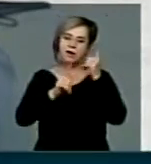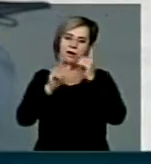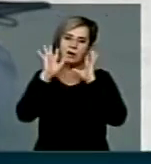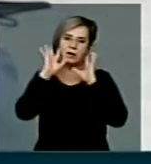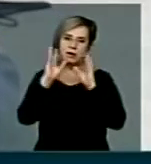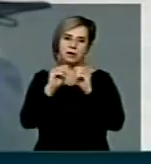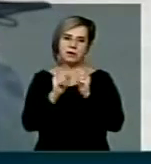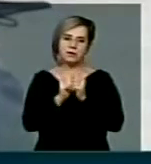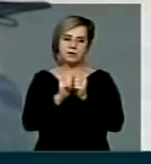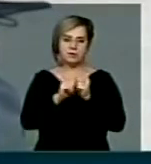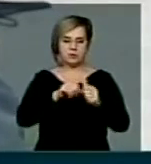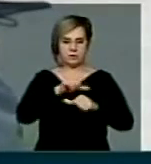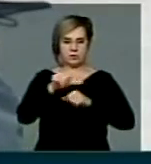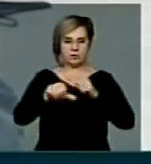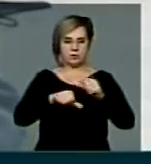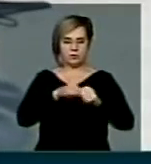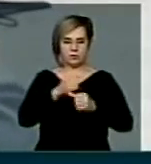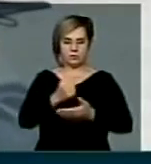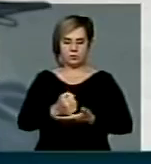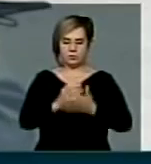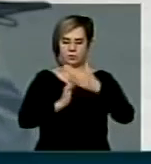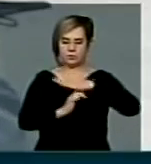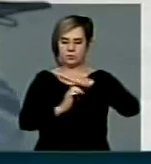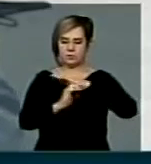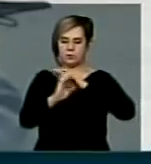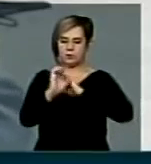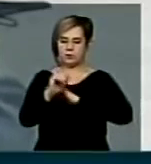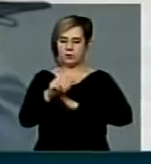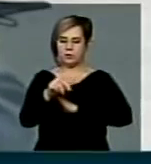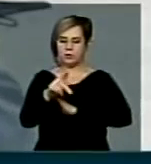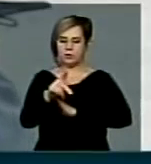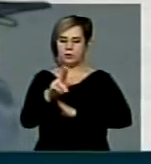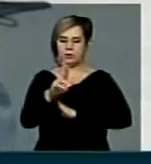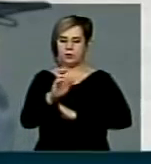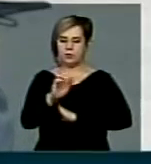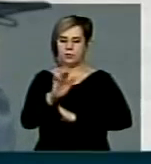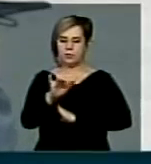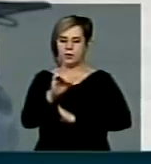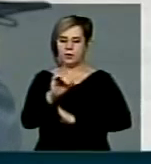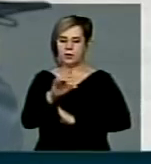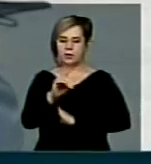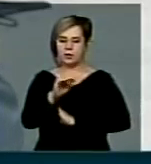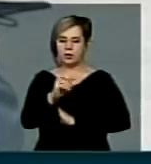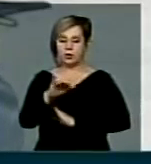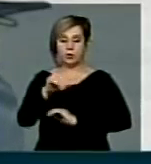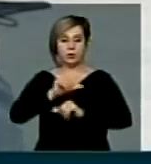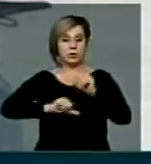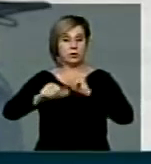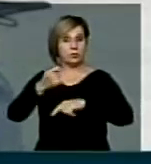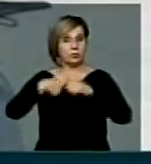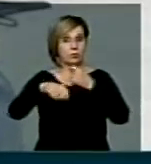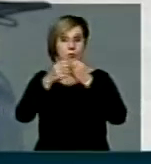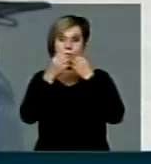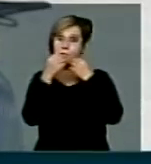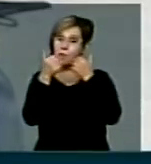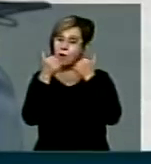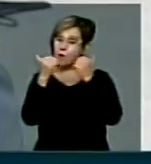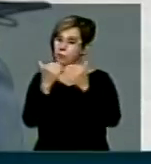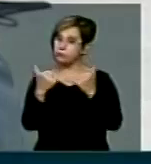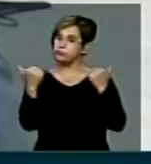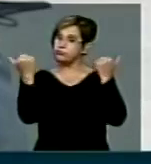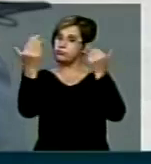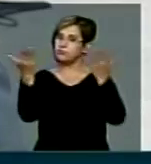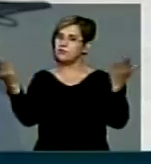transformando o empreendedorismo das suas biroscas, da sua confecção, num grande negócio. E isto é o outro